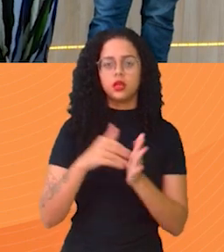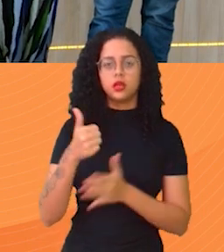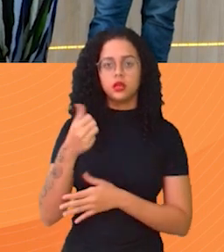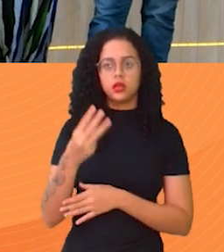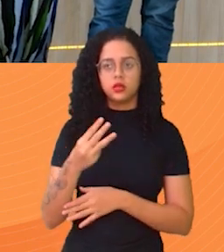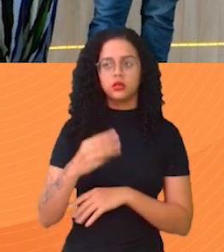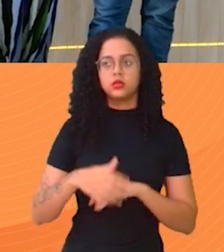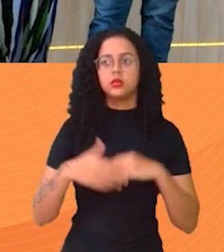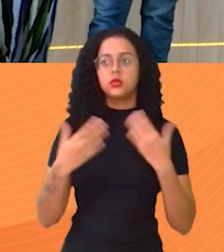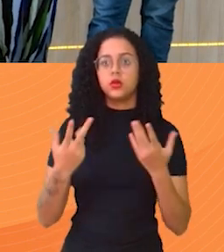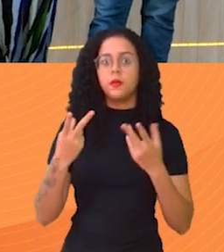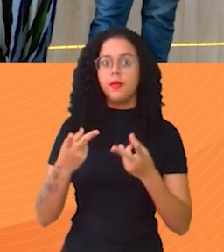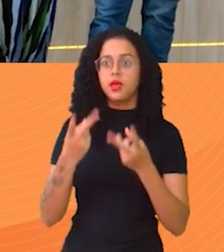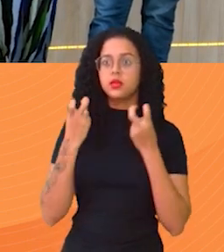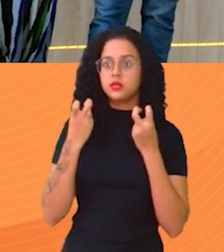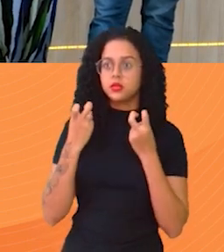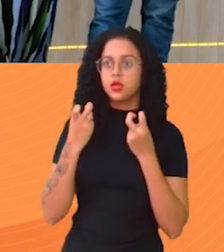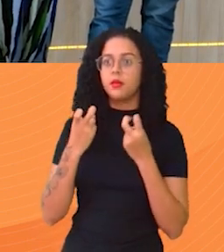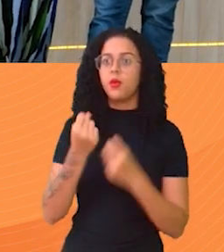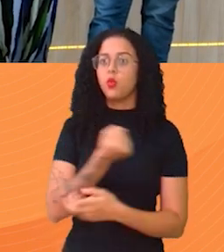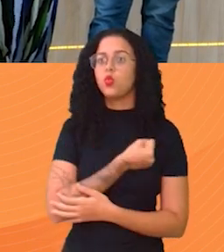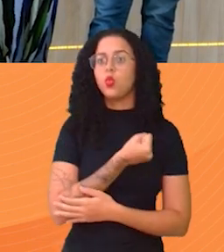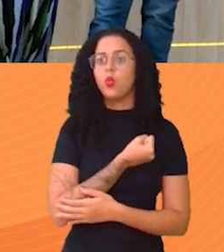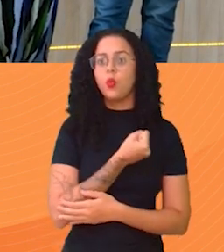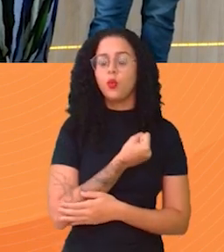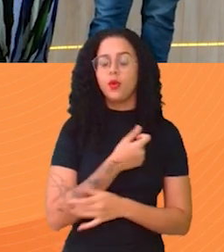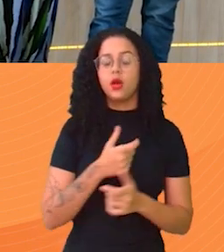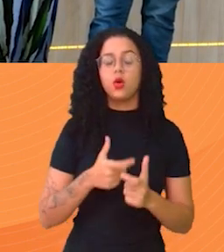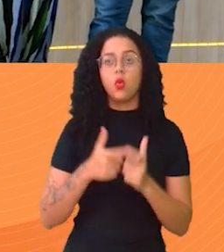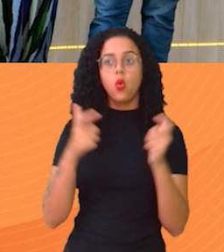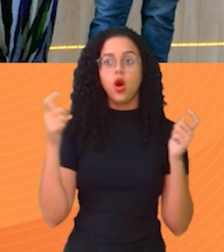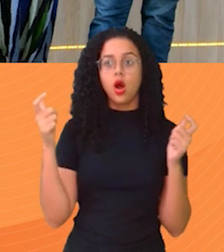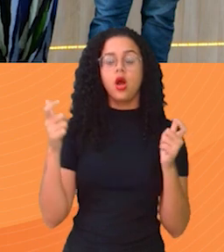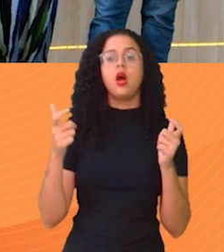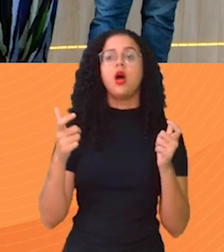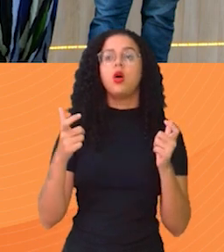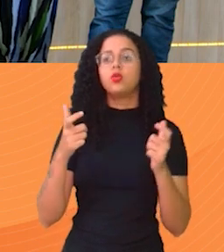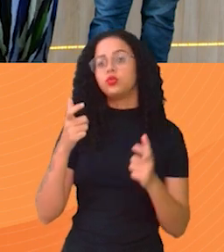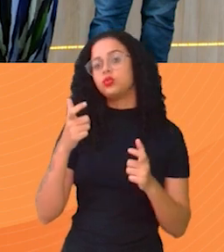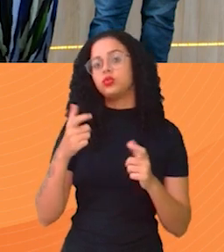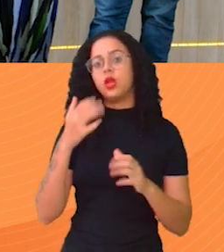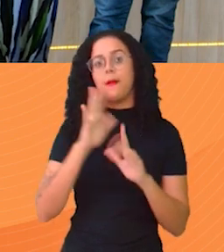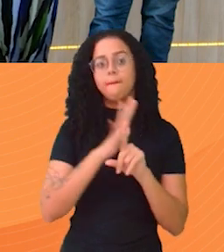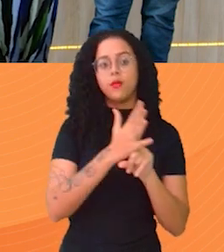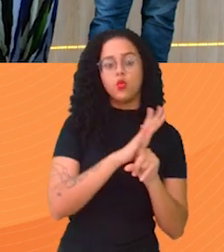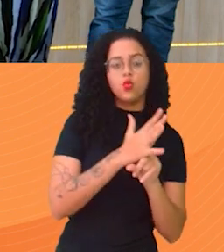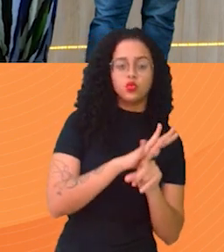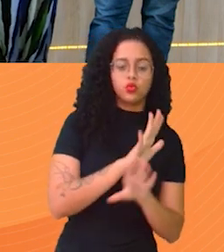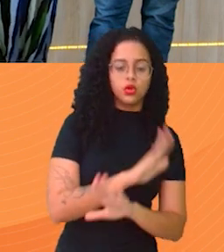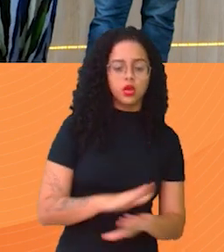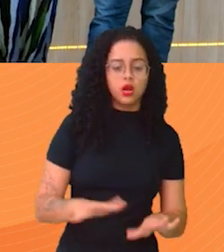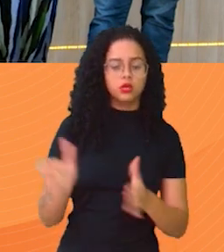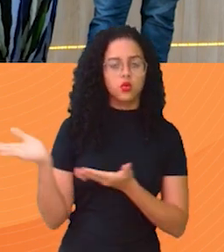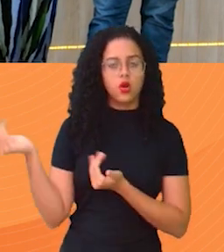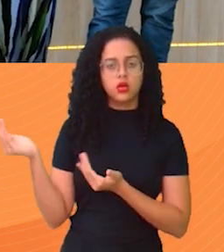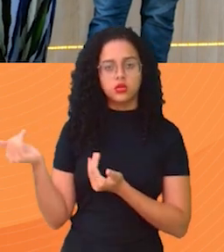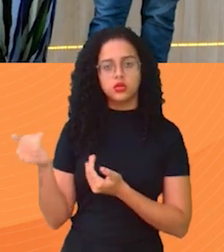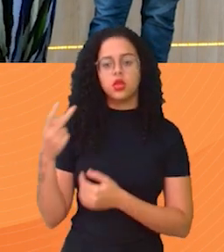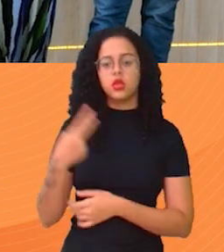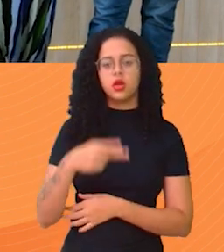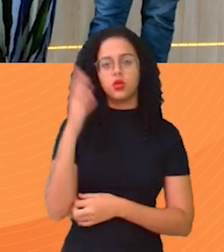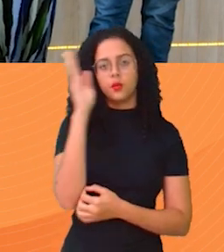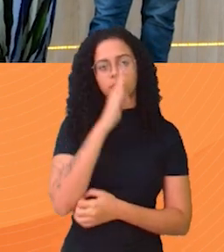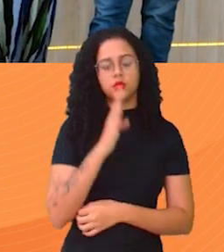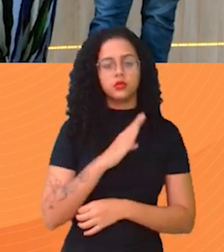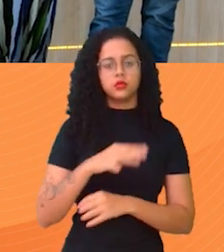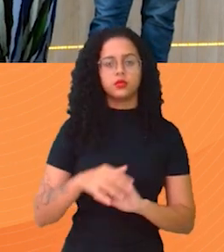anos. Então, vejam o número alto que é de exploração sexual mesmo, entre crianças e adolescentes em nosso